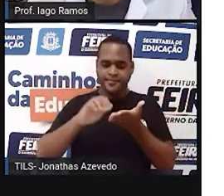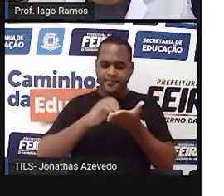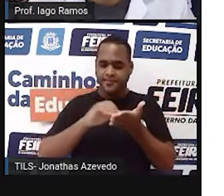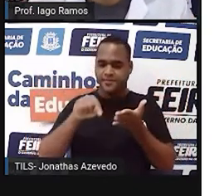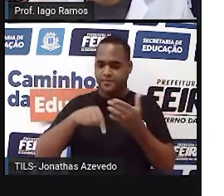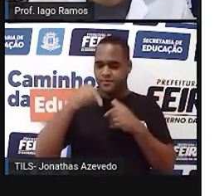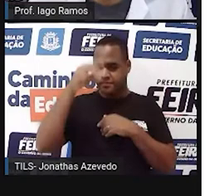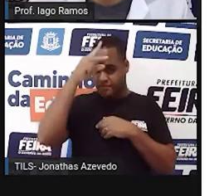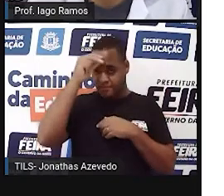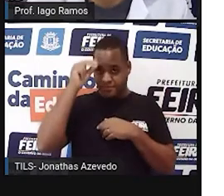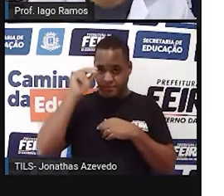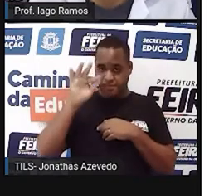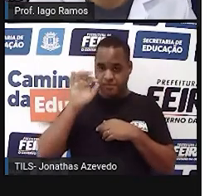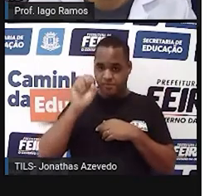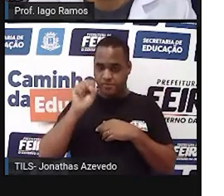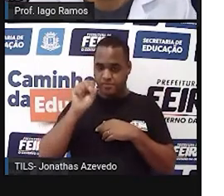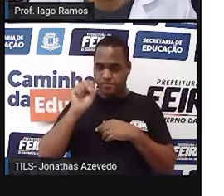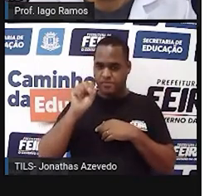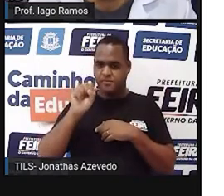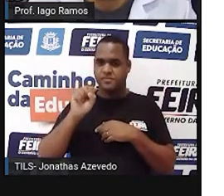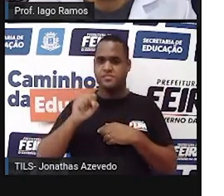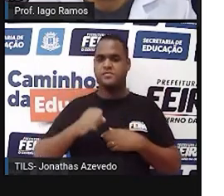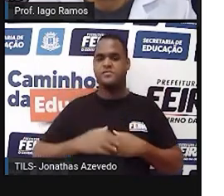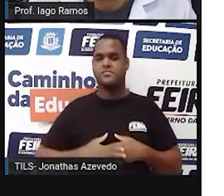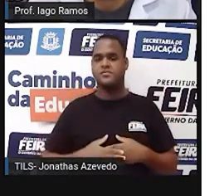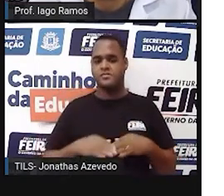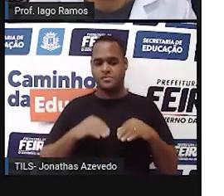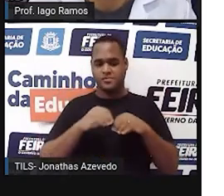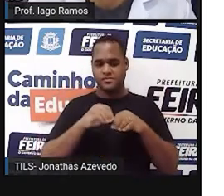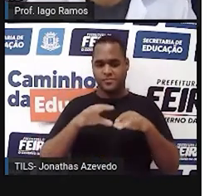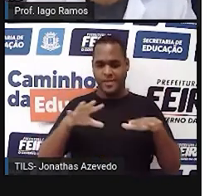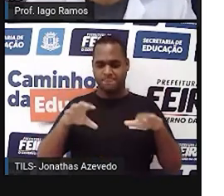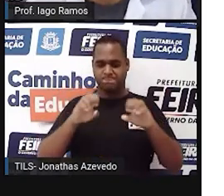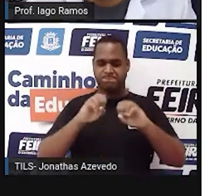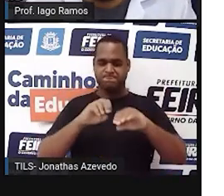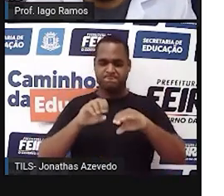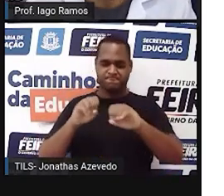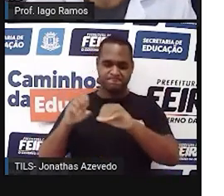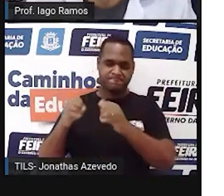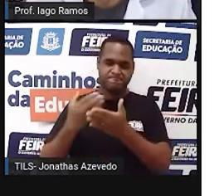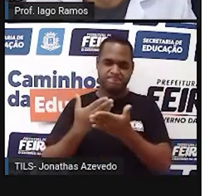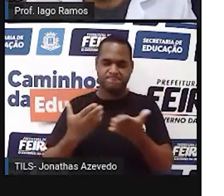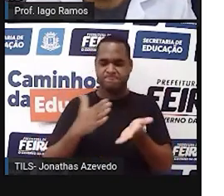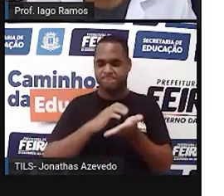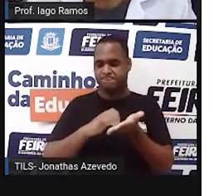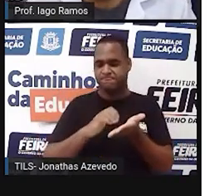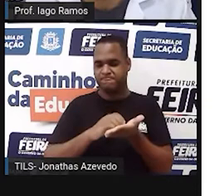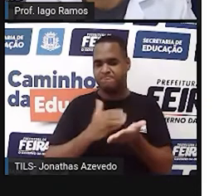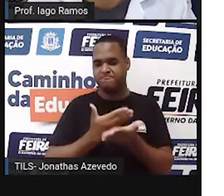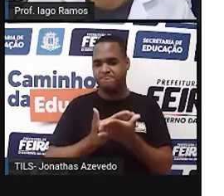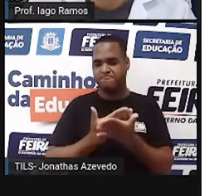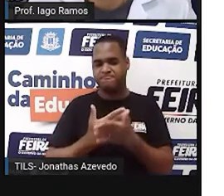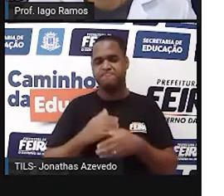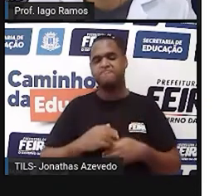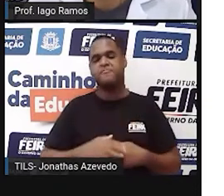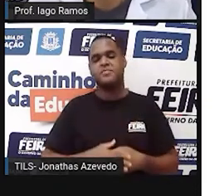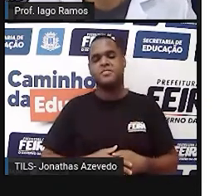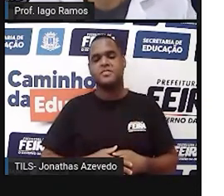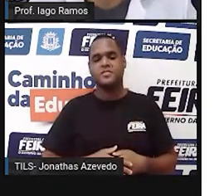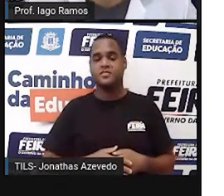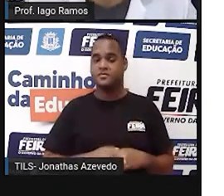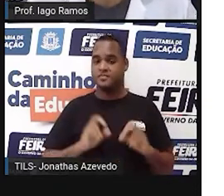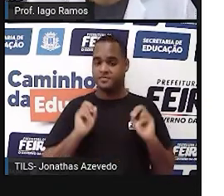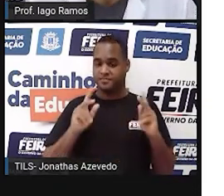tem o cartaz da Secretaria Municipal de Educação de Feira de Santana,